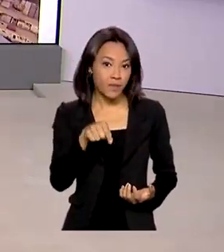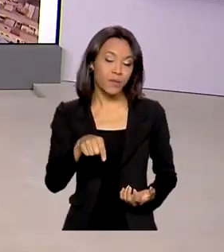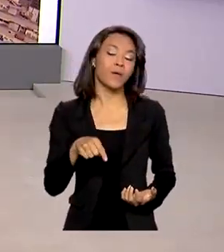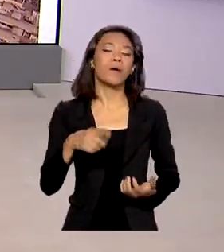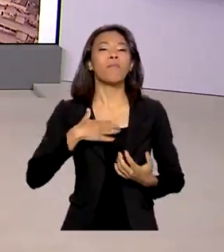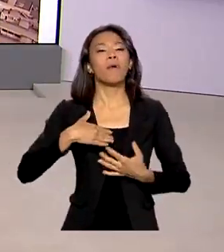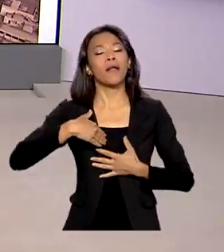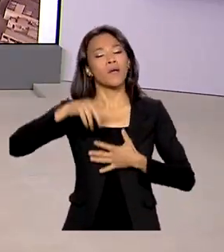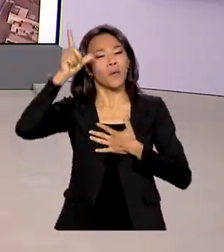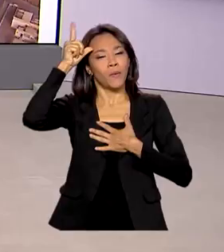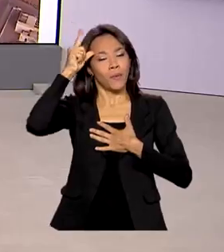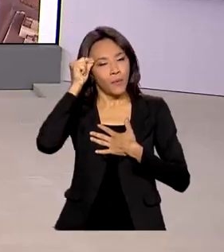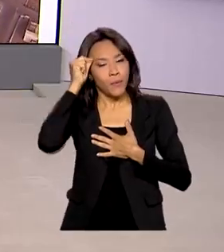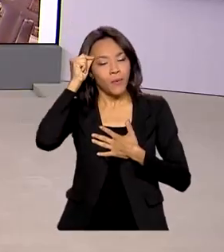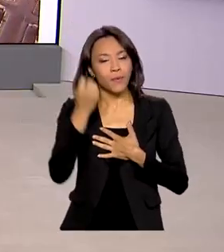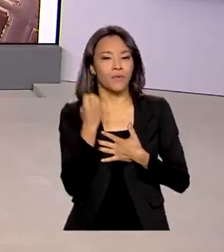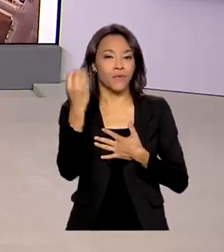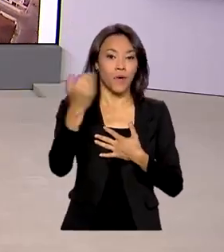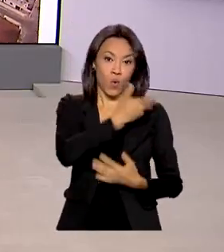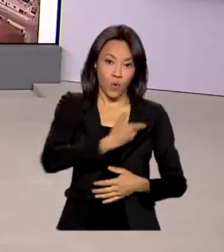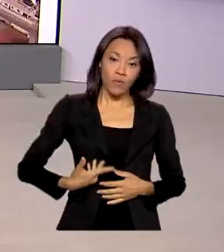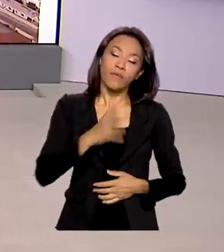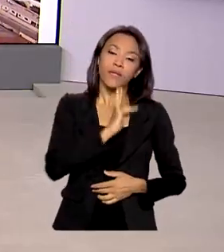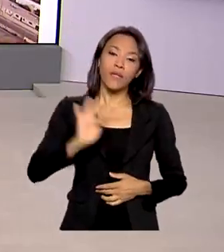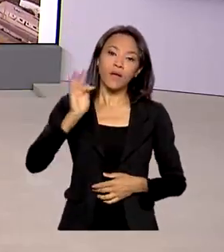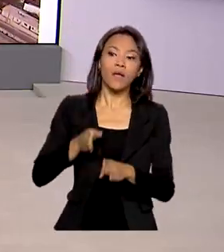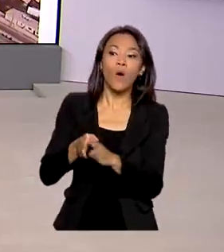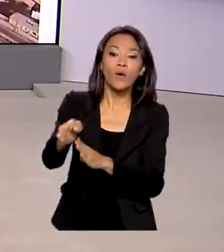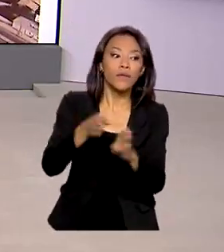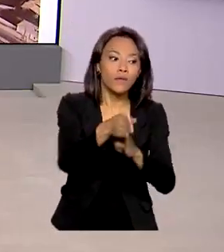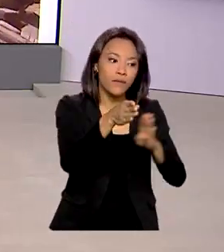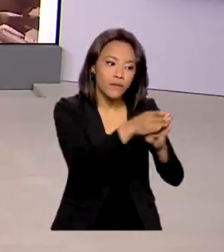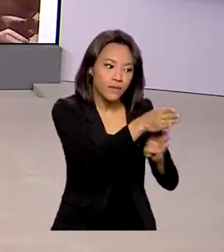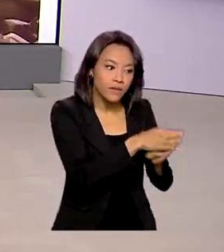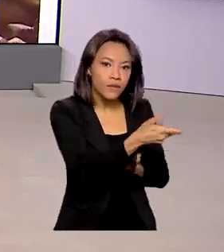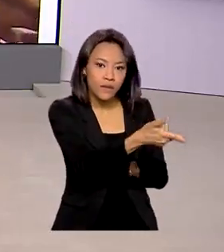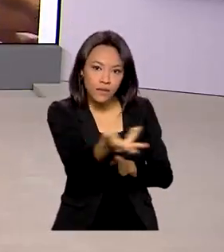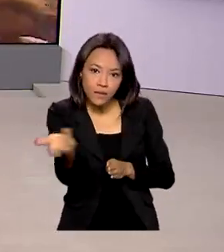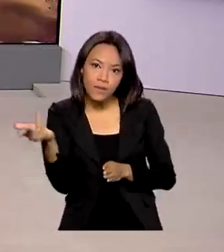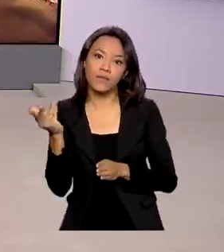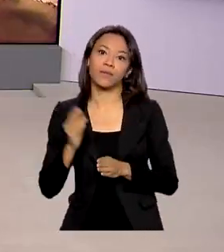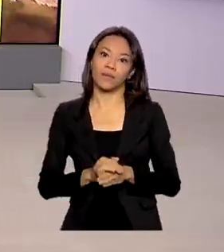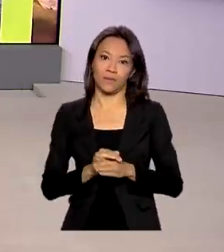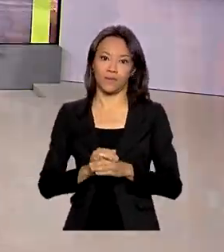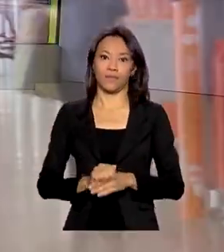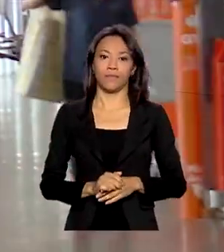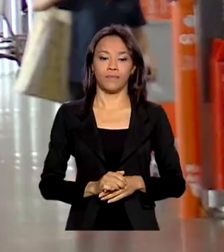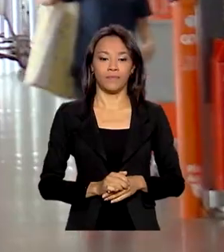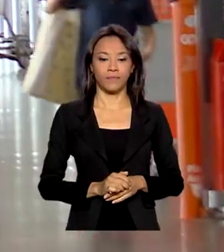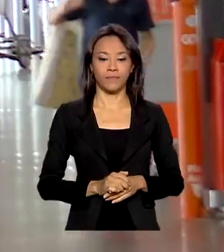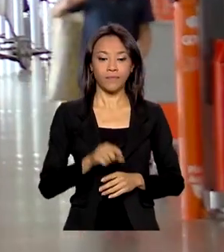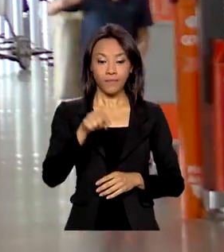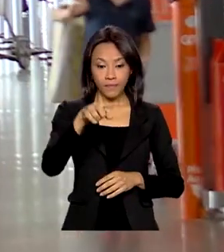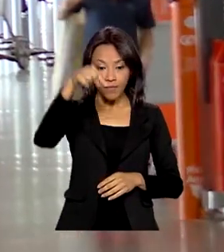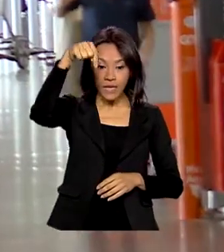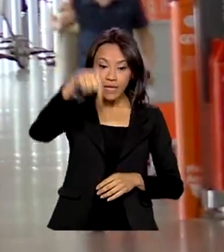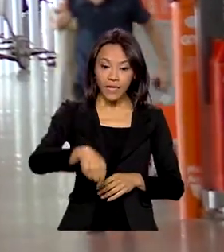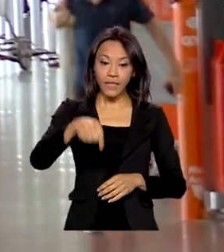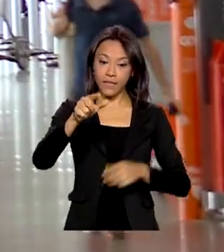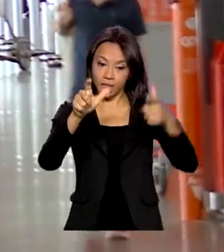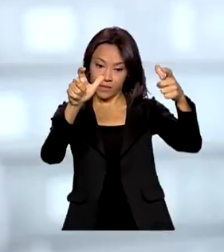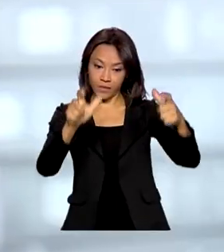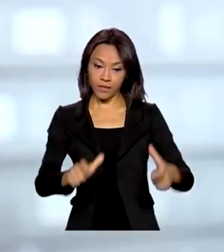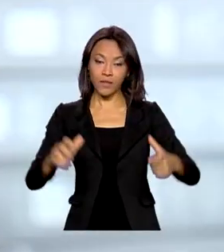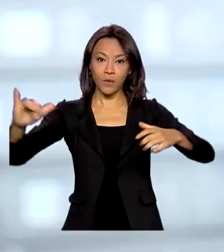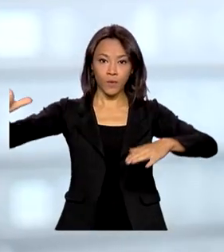mais tranquilidade no passeio, o governo federal está orientando os clientes de empresas aéreas. Só neste terminal de